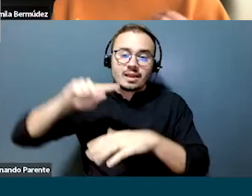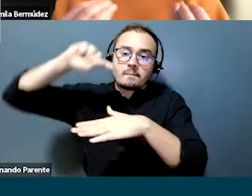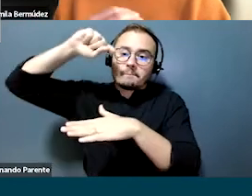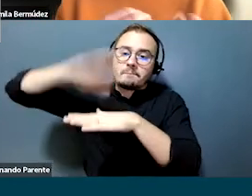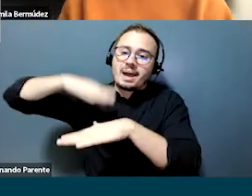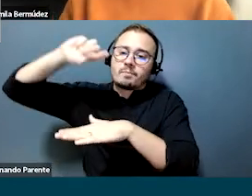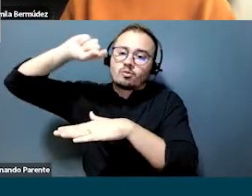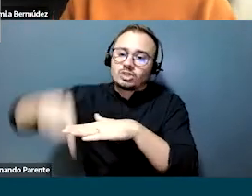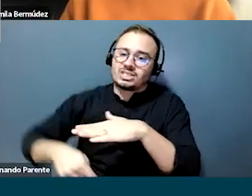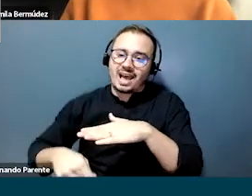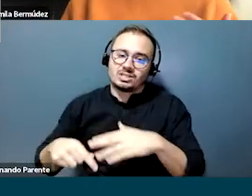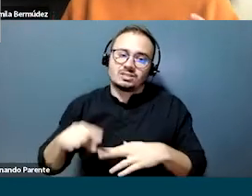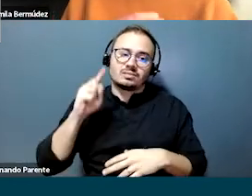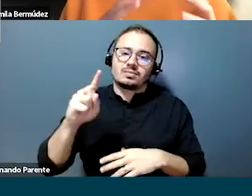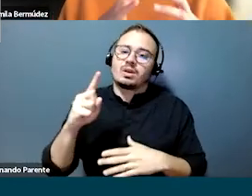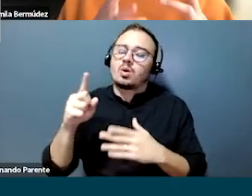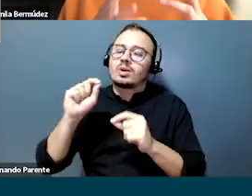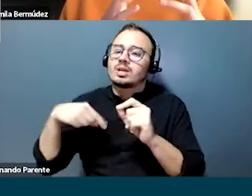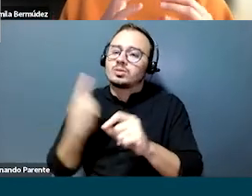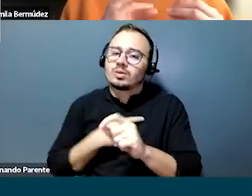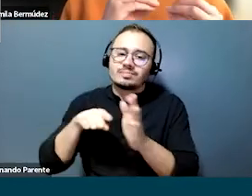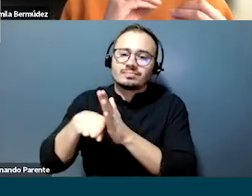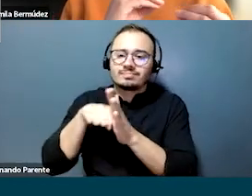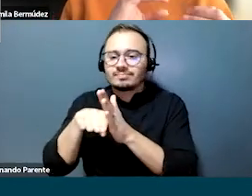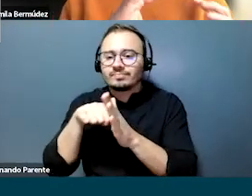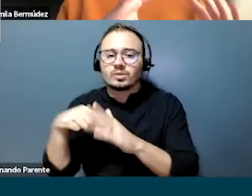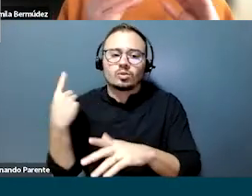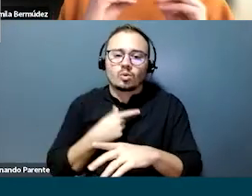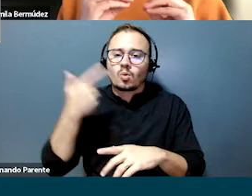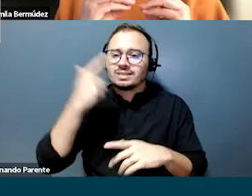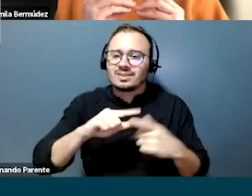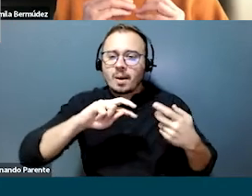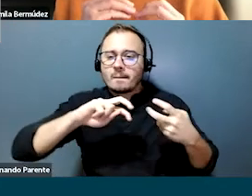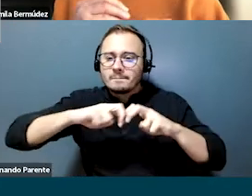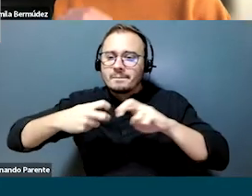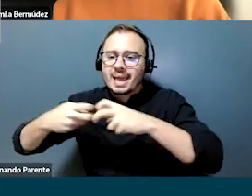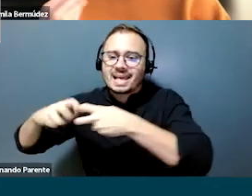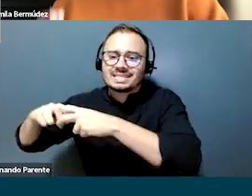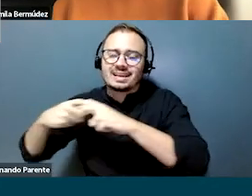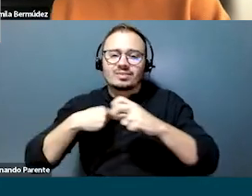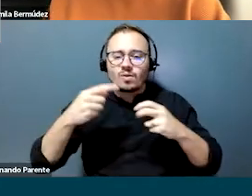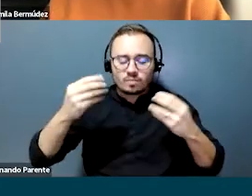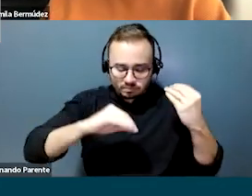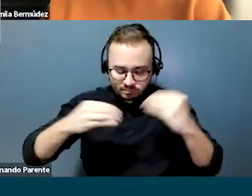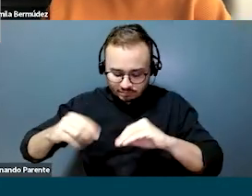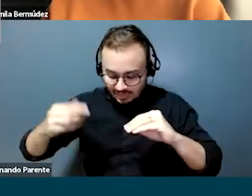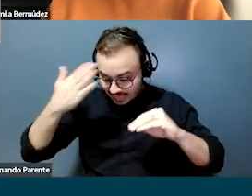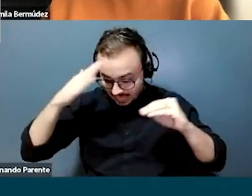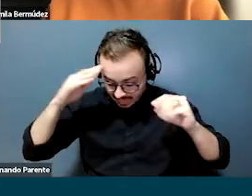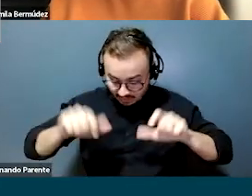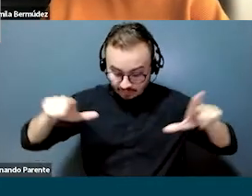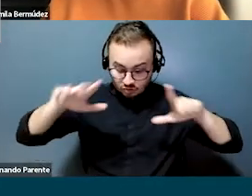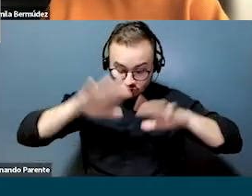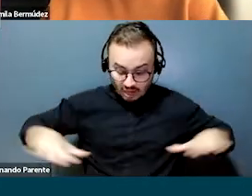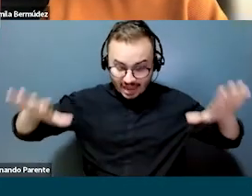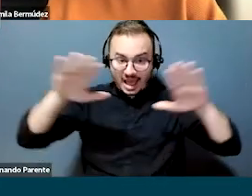na compreensão do nosso objeto de pesquisa e permitiu que a gente conseguisse montar essas peças do quebra-cabeça para entender as múltiplas facetas que